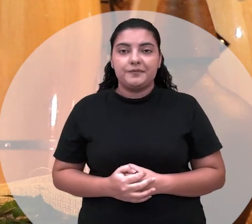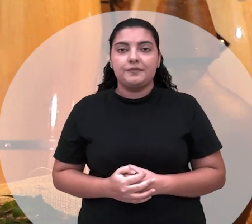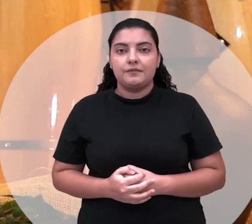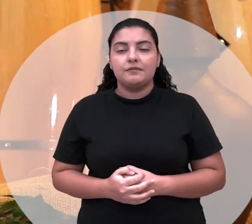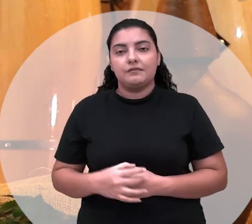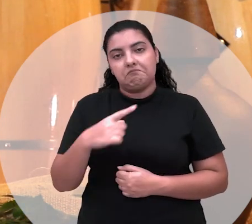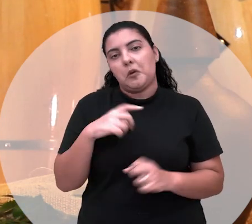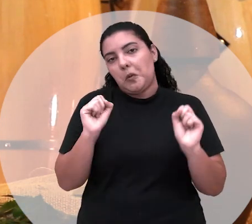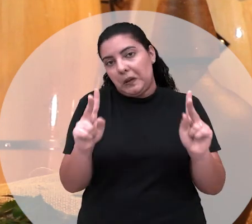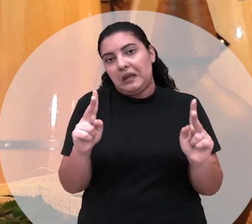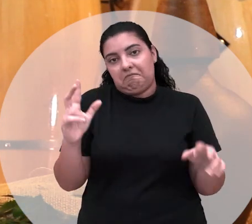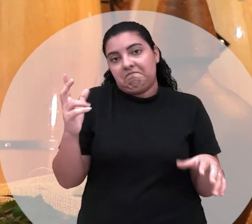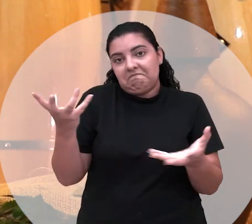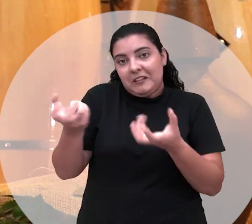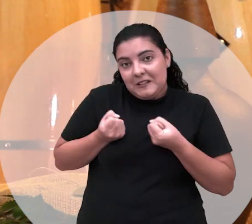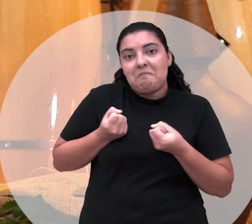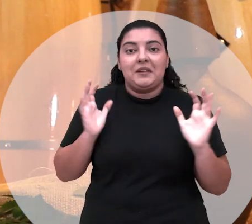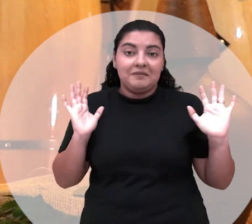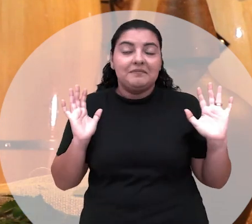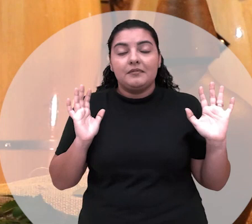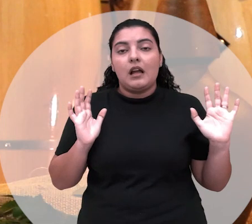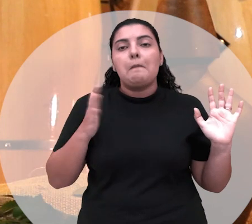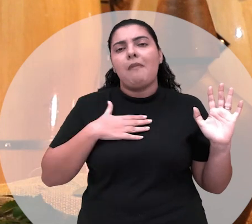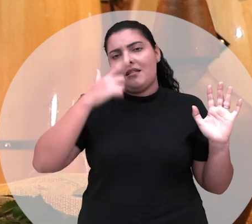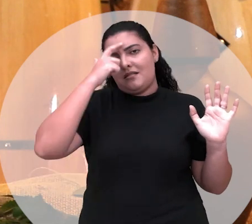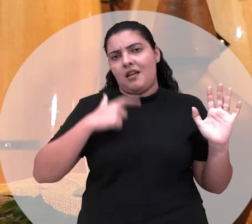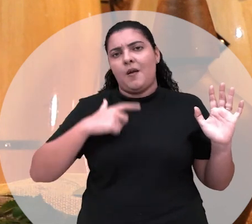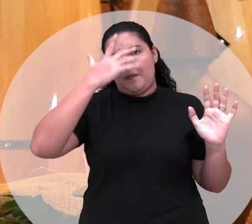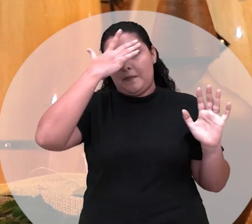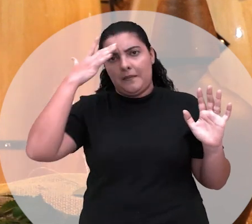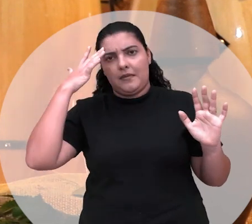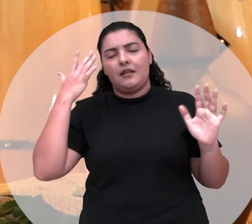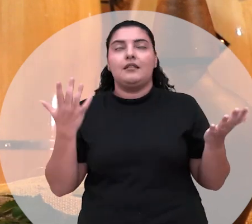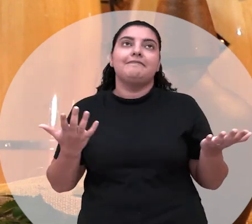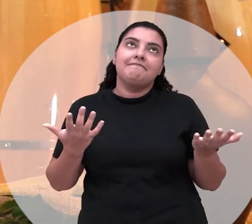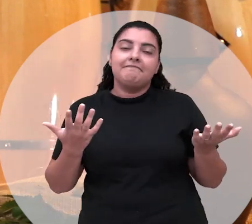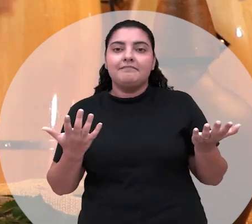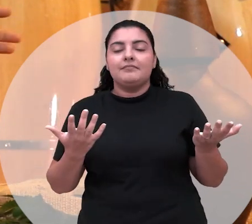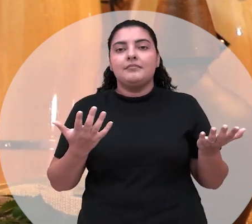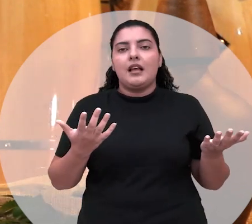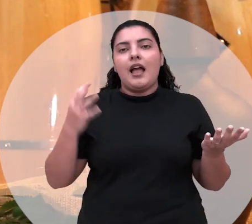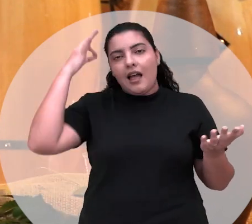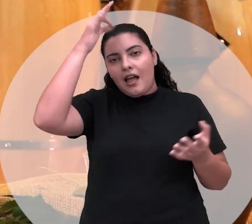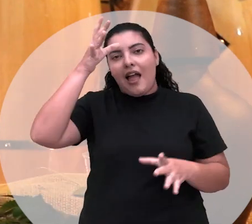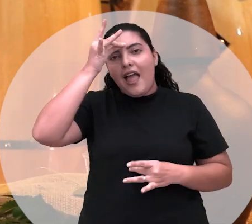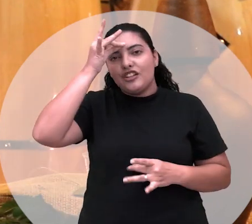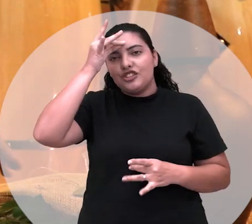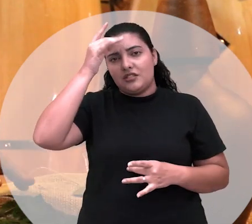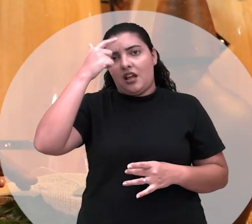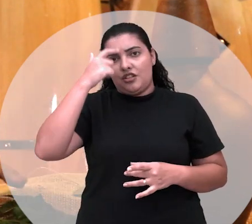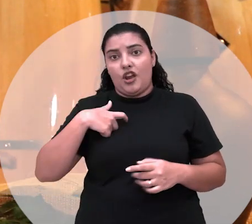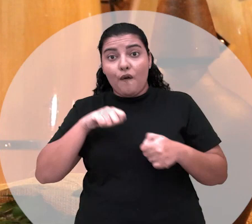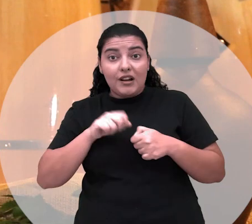Recebi o recado, mas eu sou uma pessoa muito assim, a entidade diz uma coisa pra mim, se for pra mim fazer,